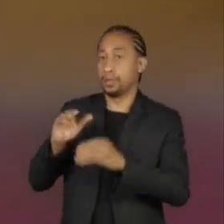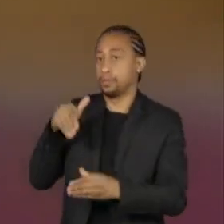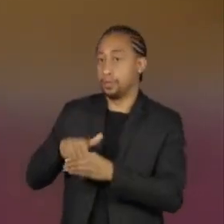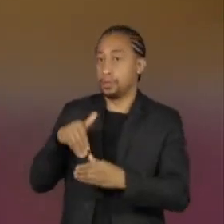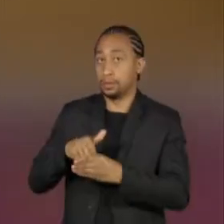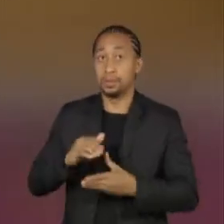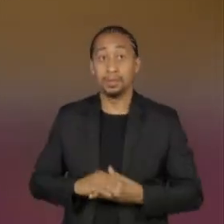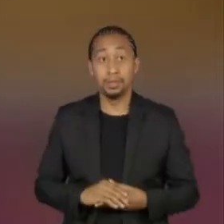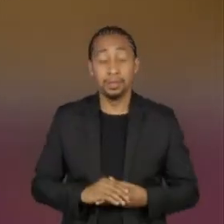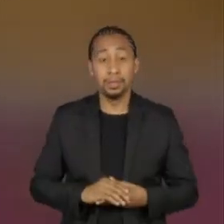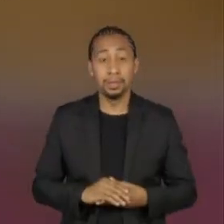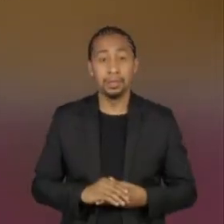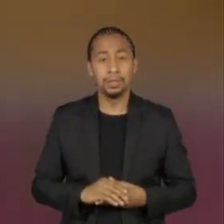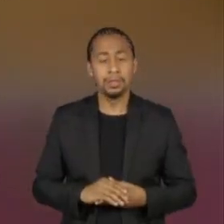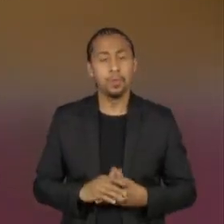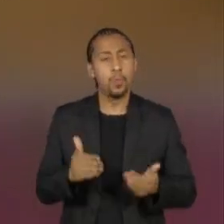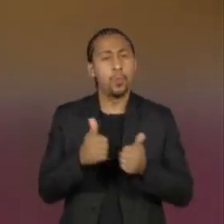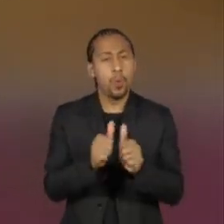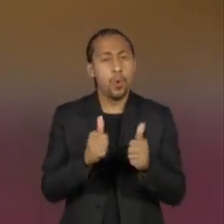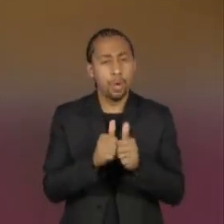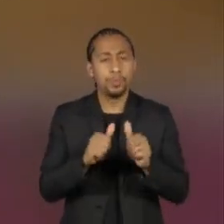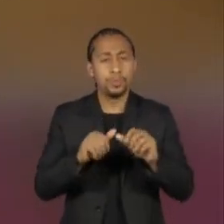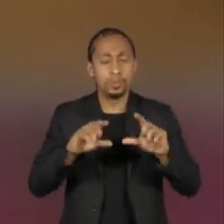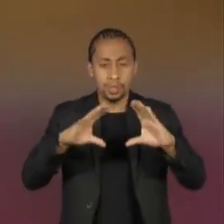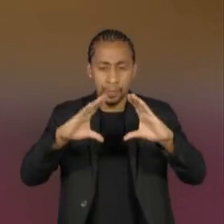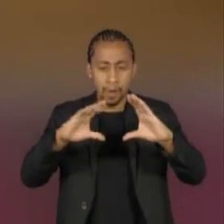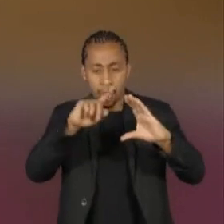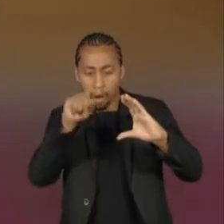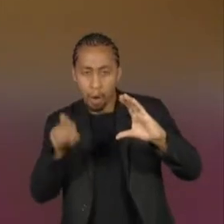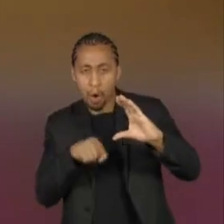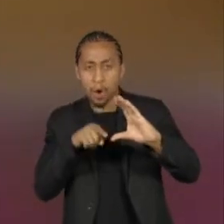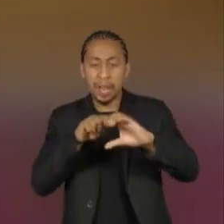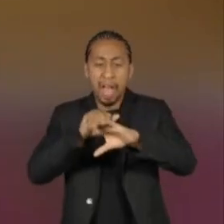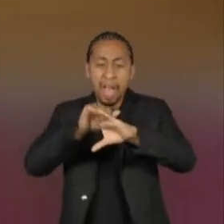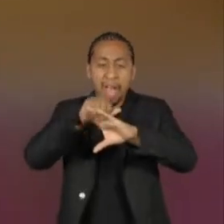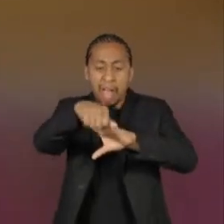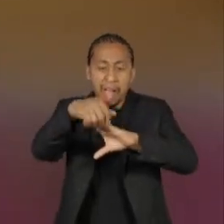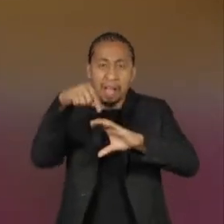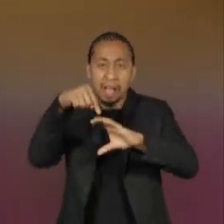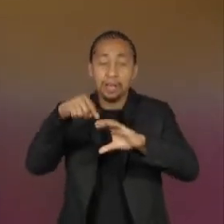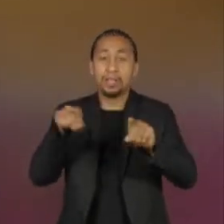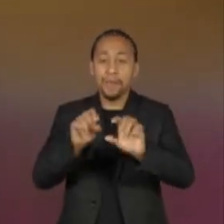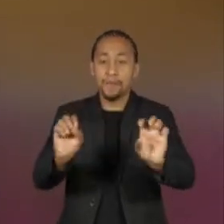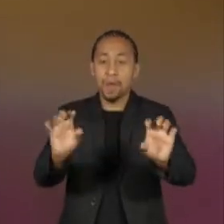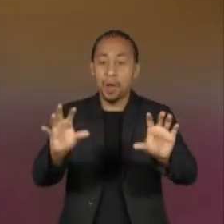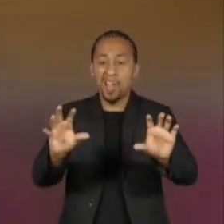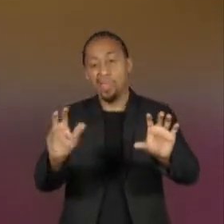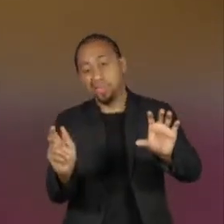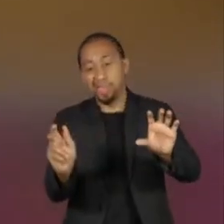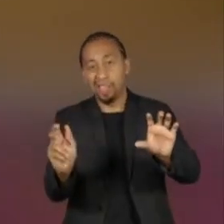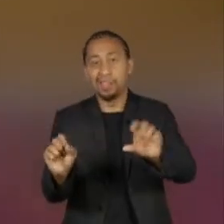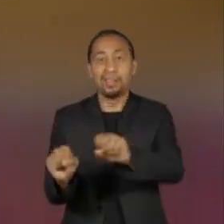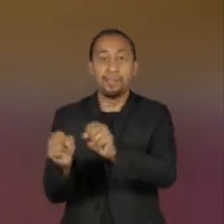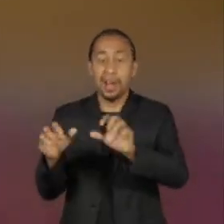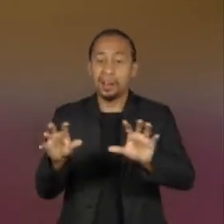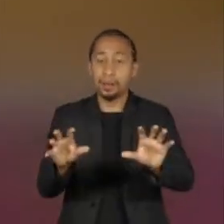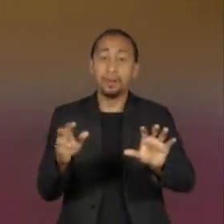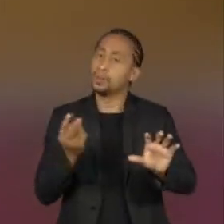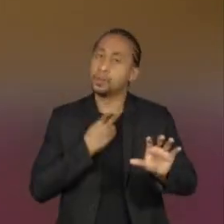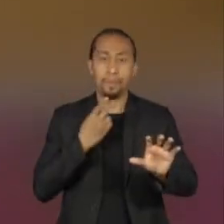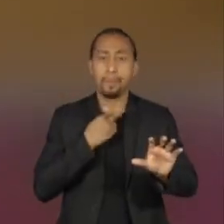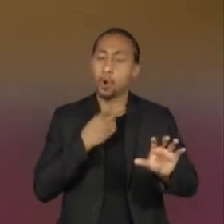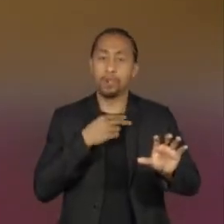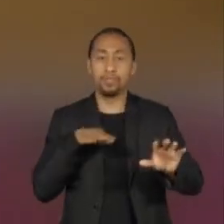com pneu careca, um ônibus com o farol quebrado, sem condições de rodar, era